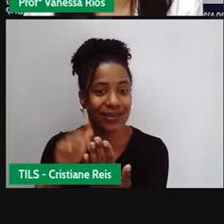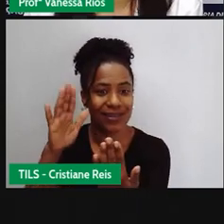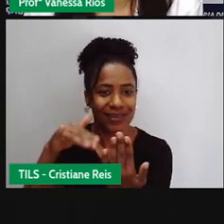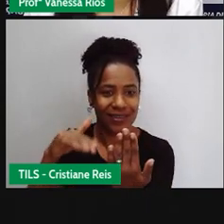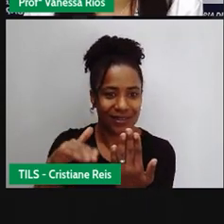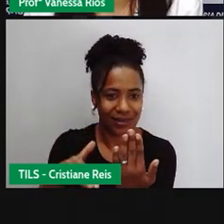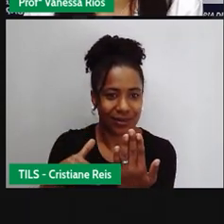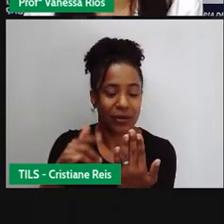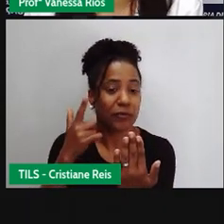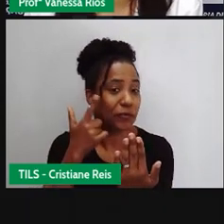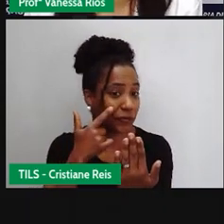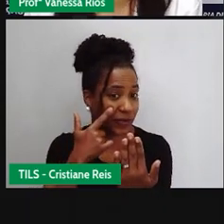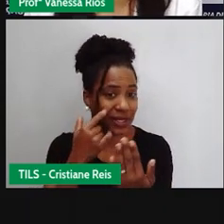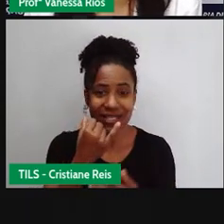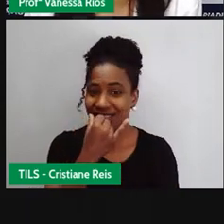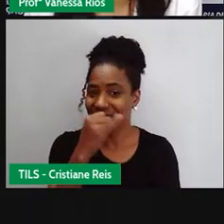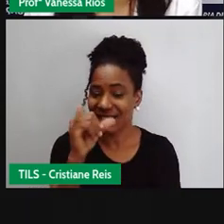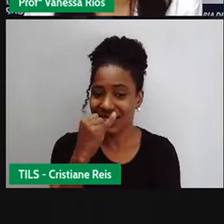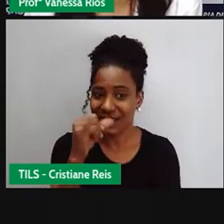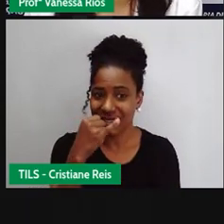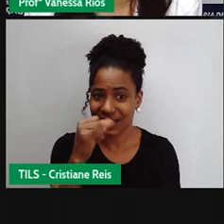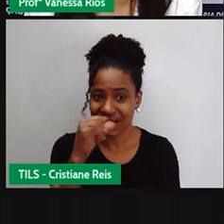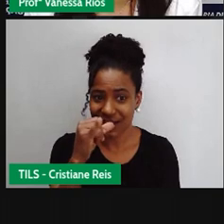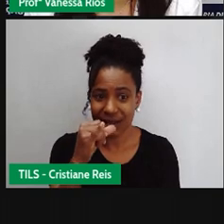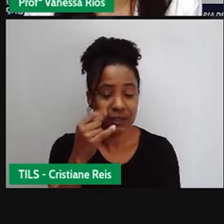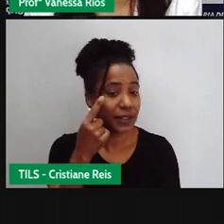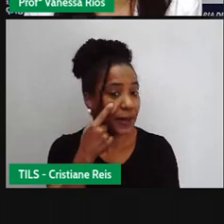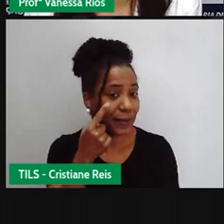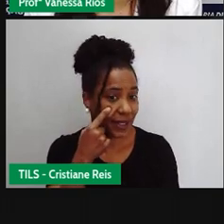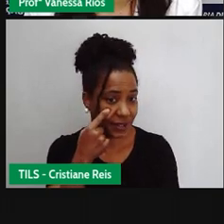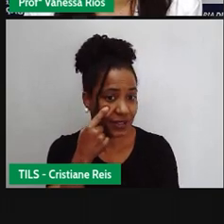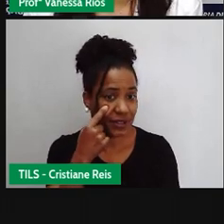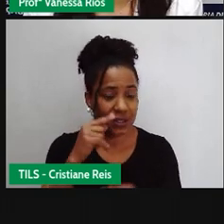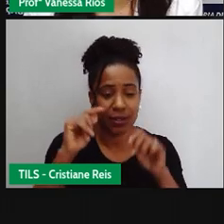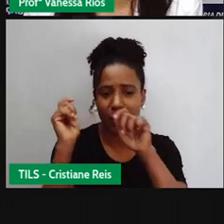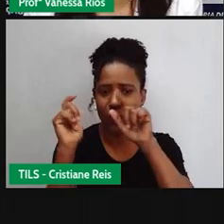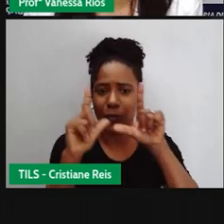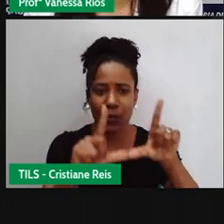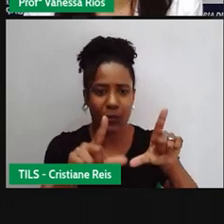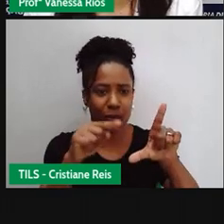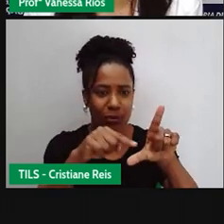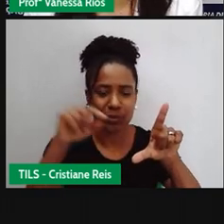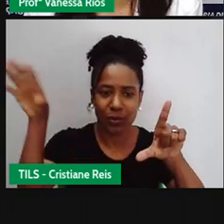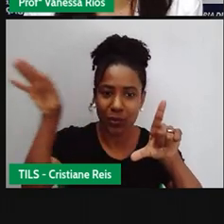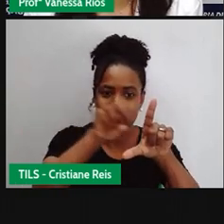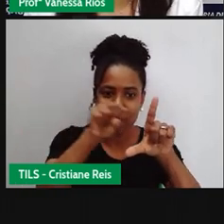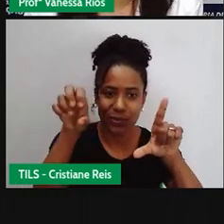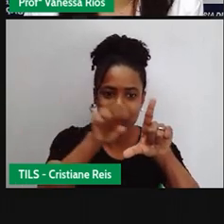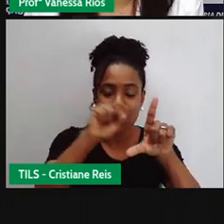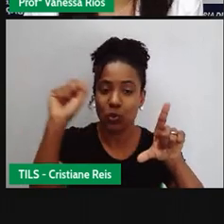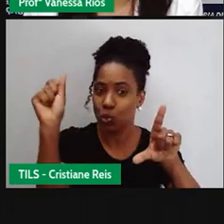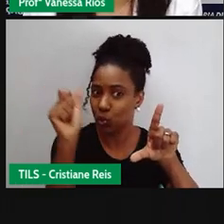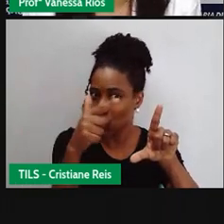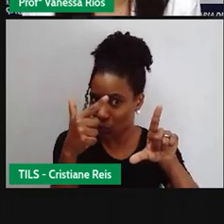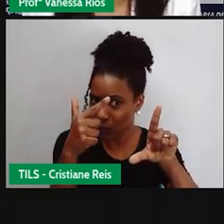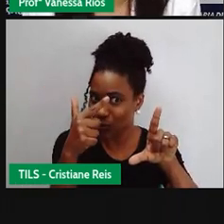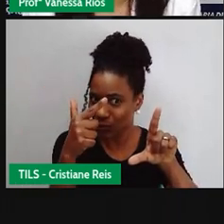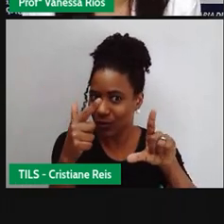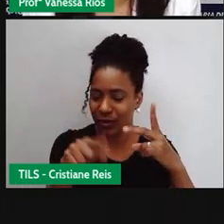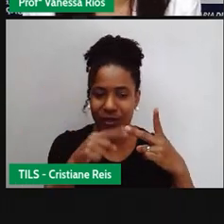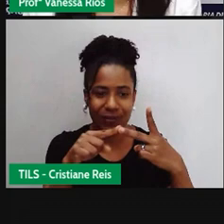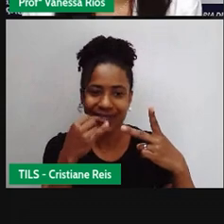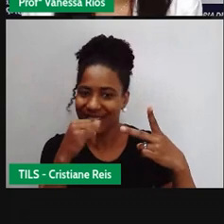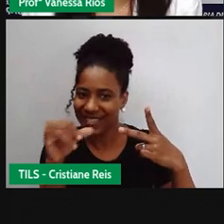refletem o impacto da instalação da energia solar fotovoltaico. A Pró trouxe esses dois exemplos aqui para a gente